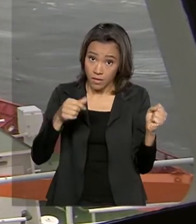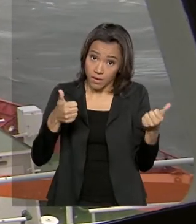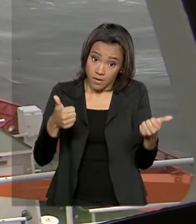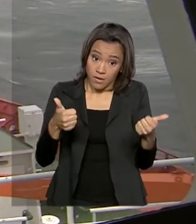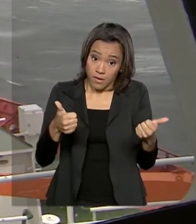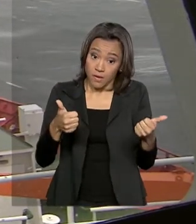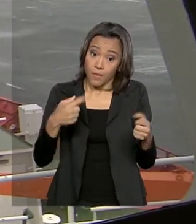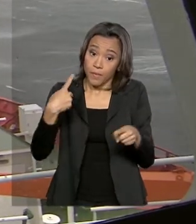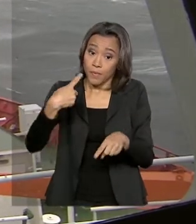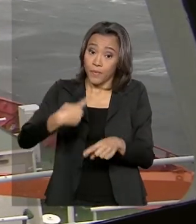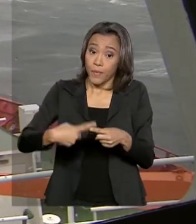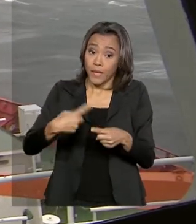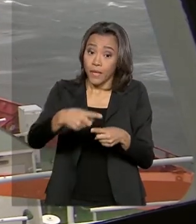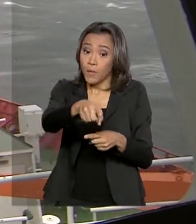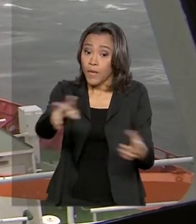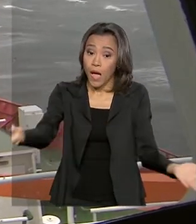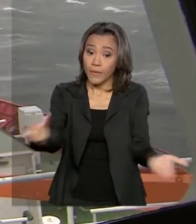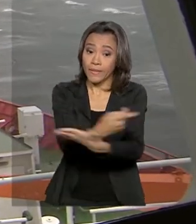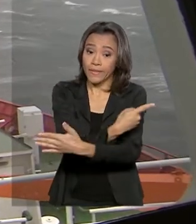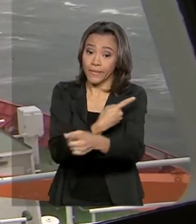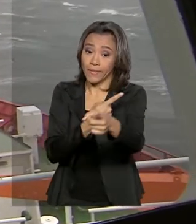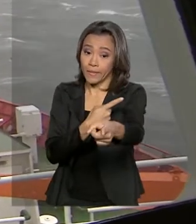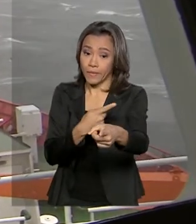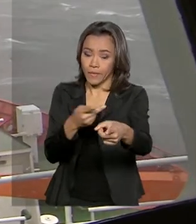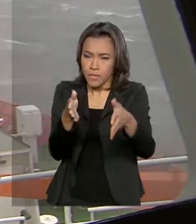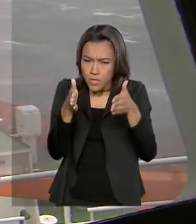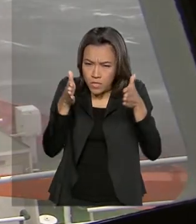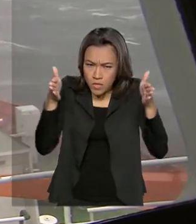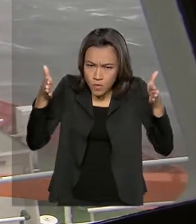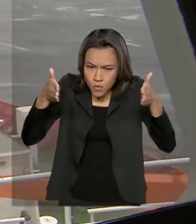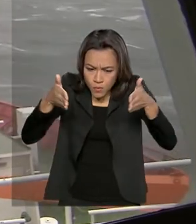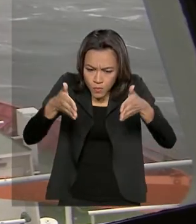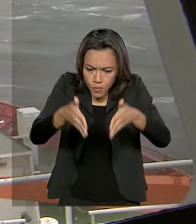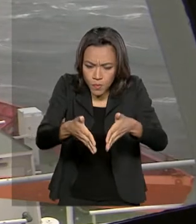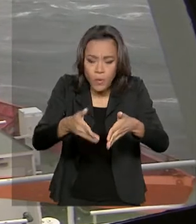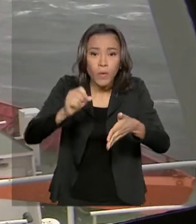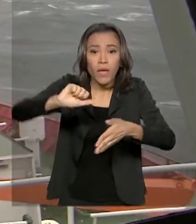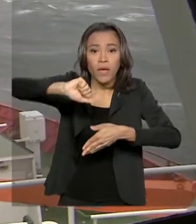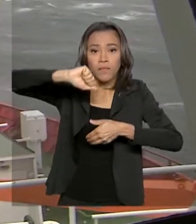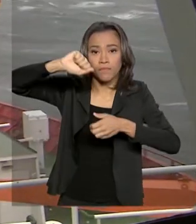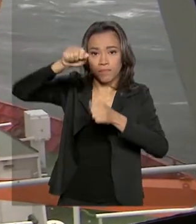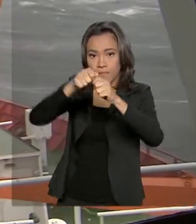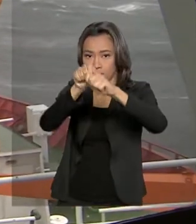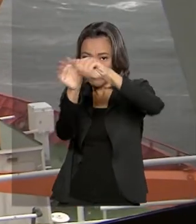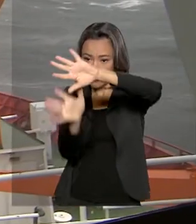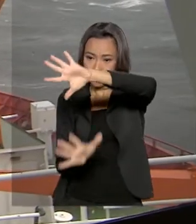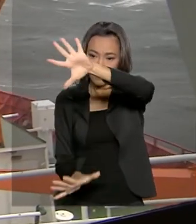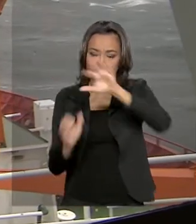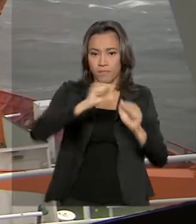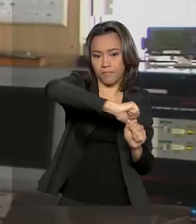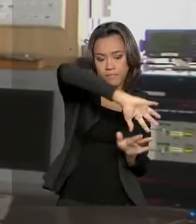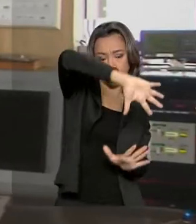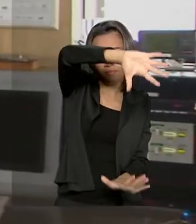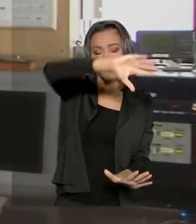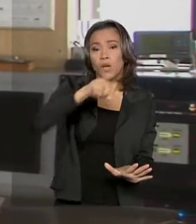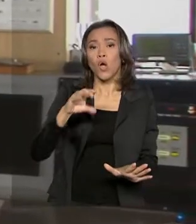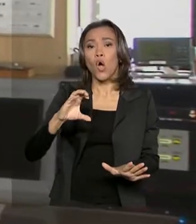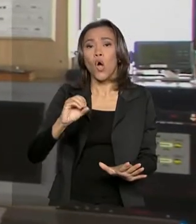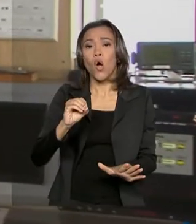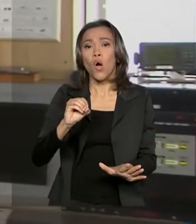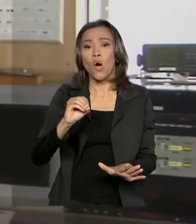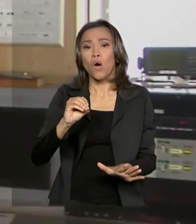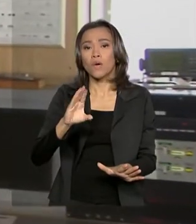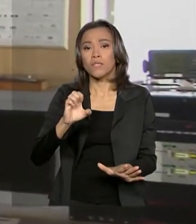acontecer. No meio do caminho estava o Estreito de Drake, ponto de encontro dos oceanos Pacífico e Atlântico. A região